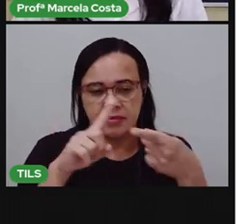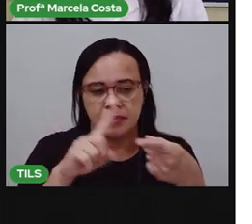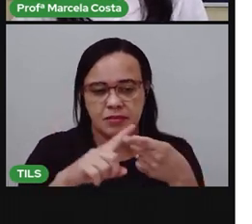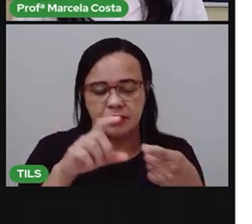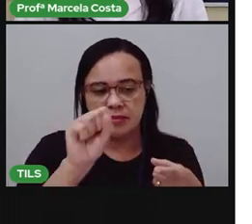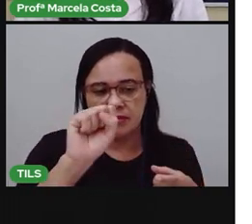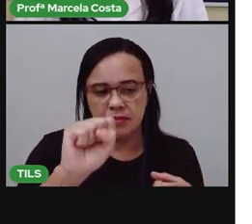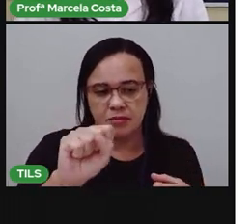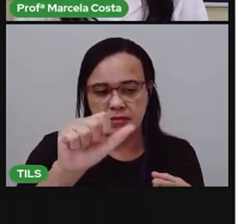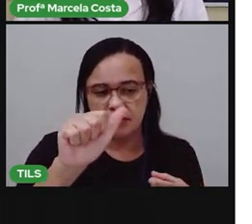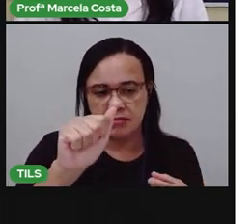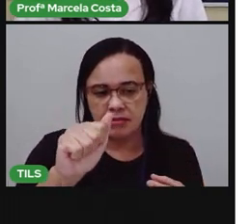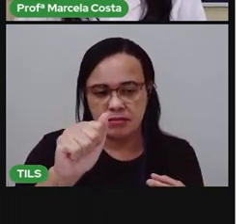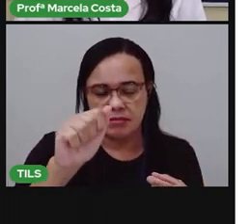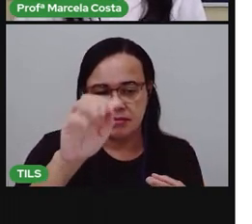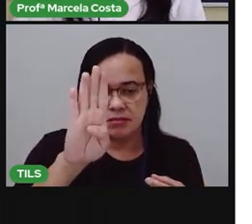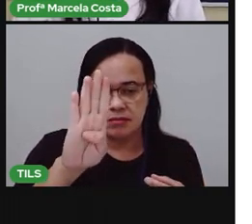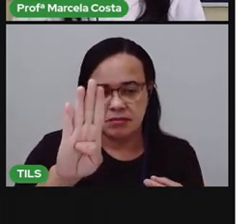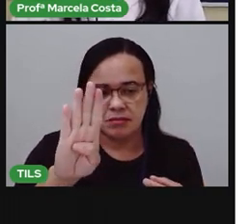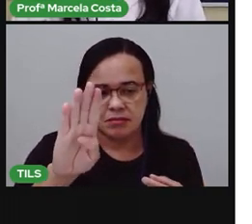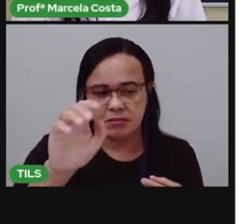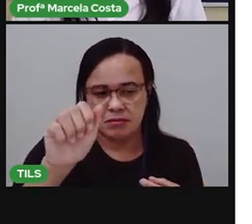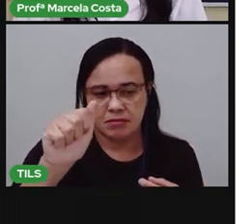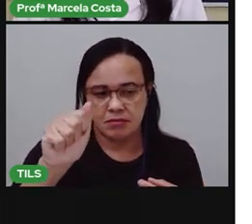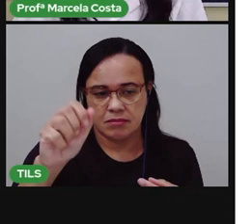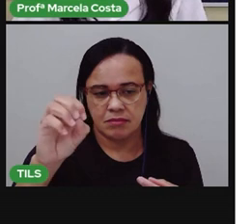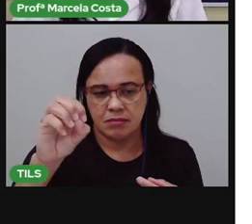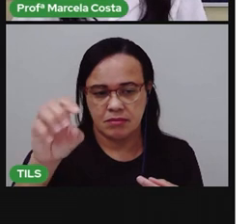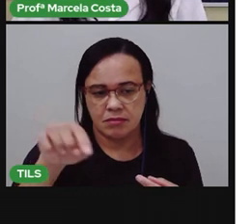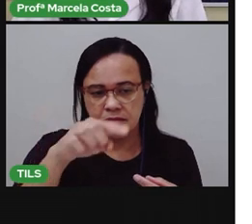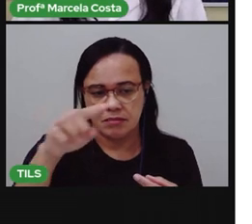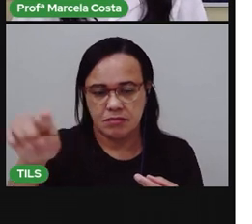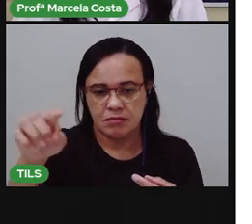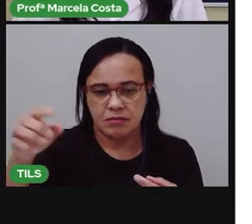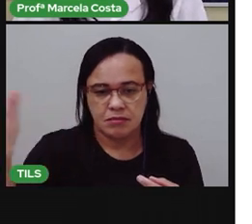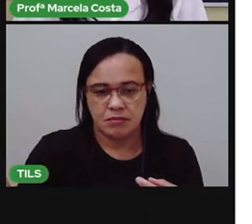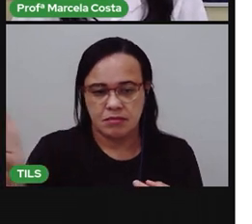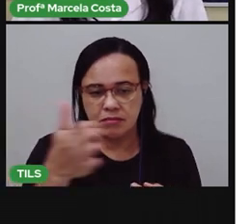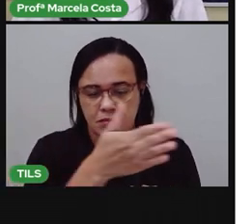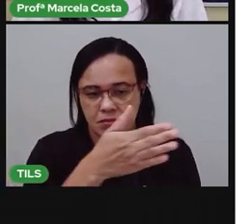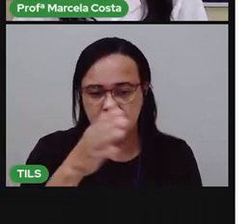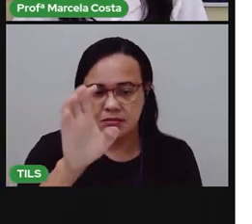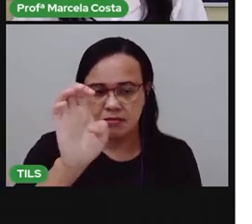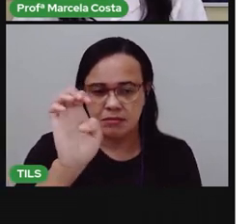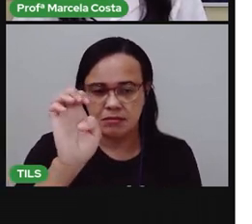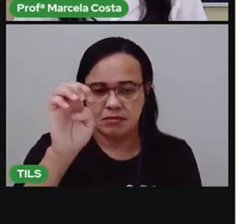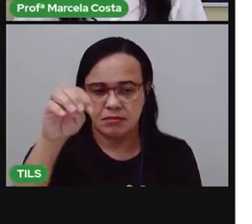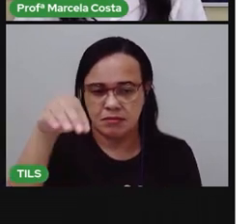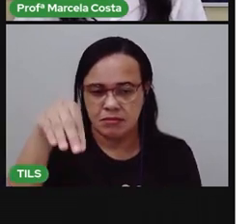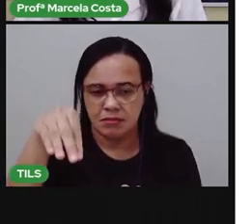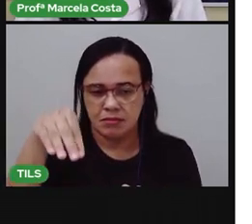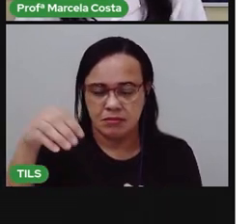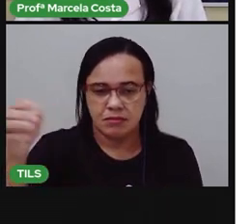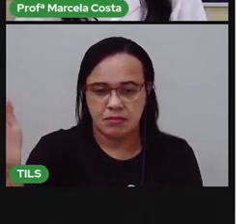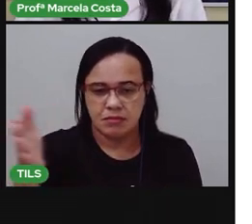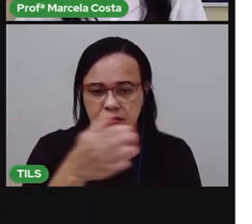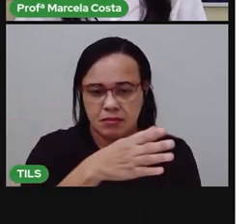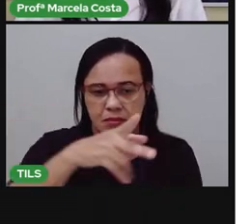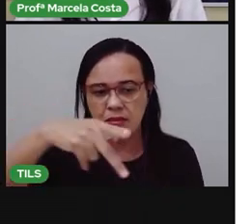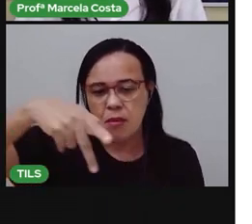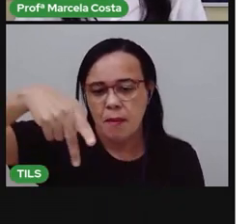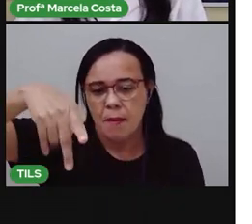Sabão e pó. Ó. Sabão e